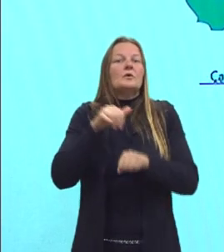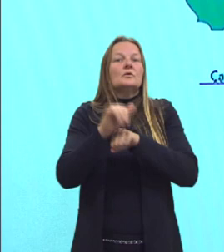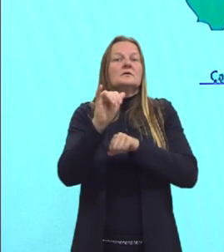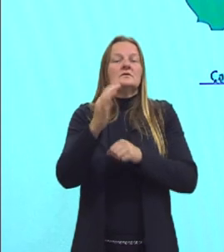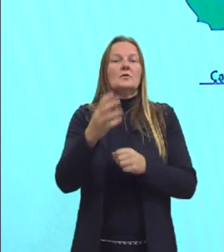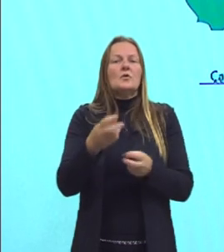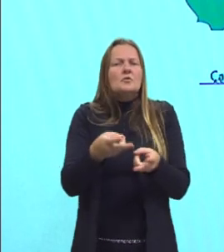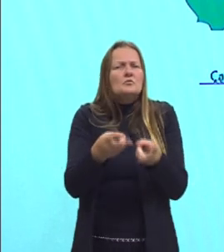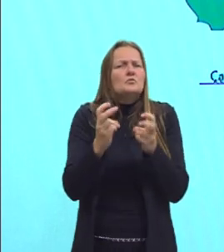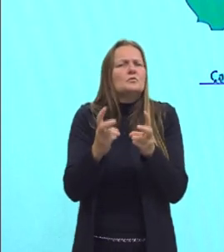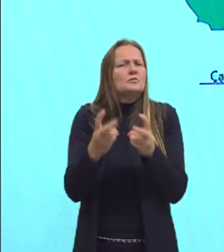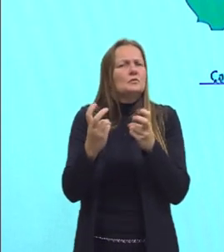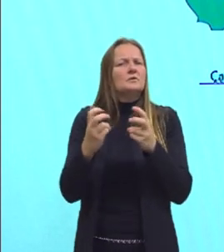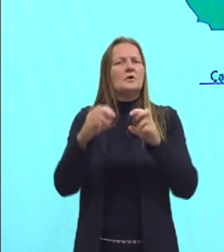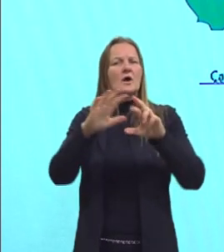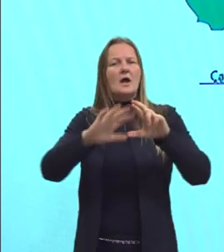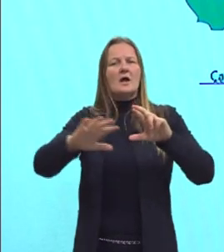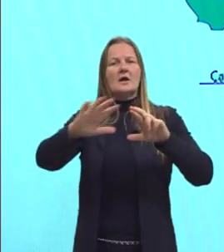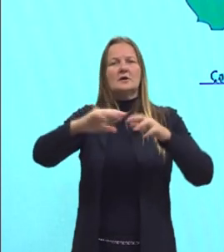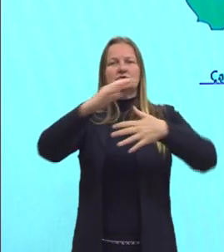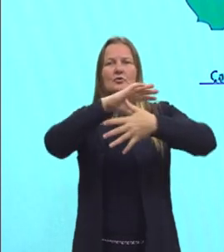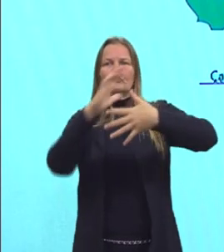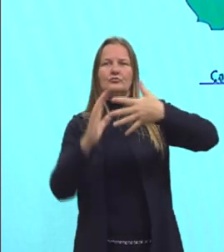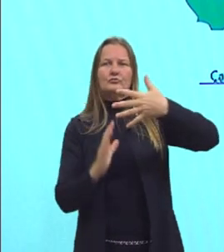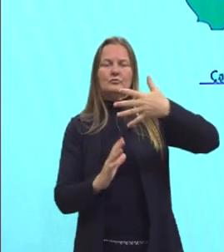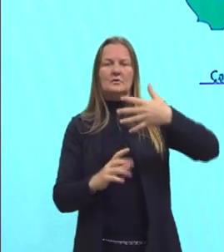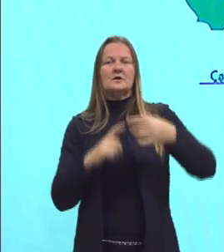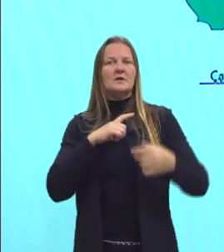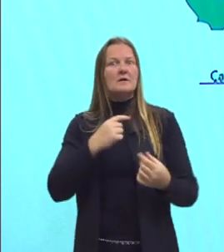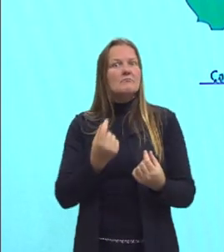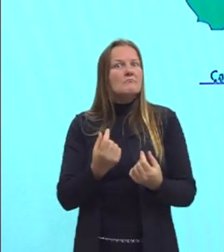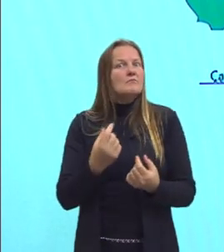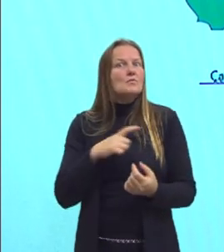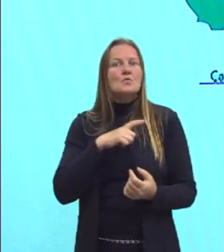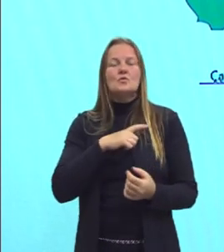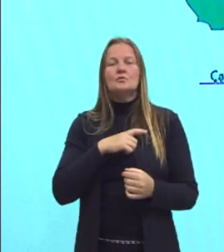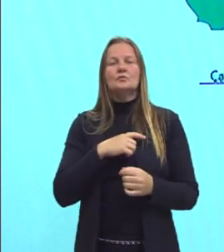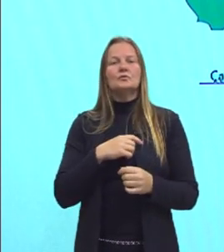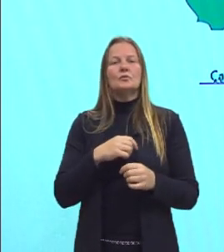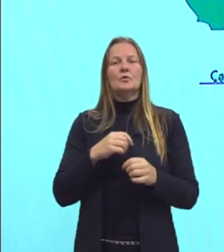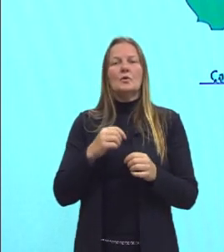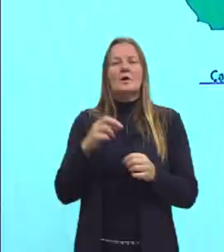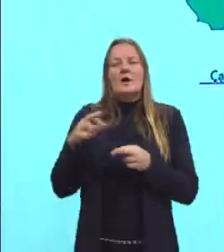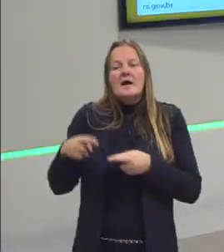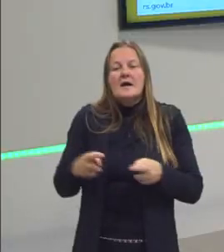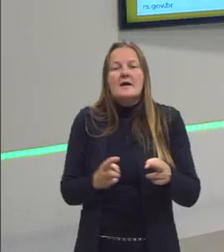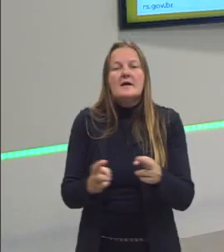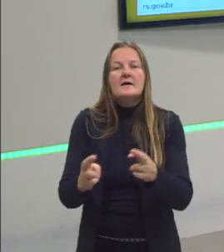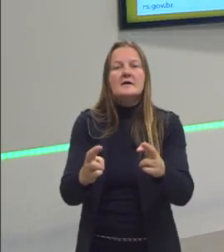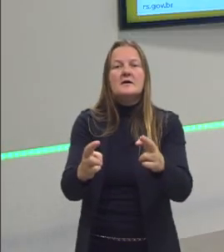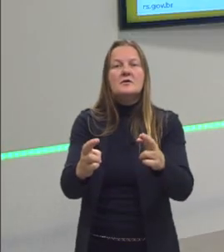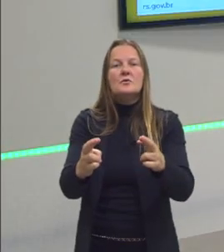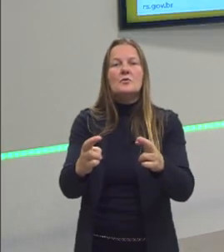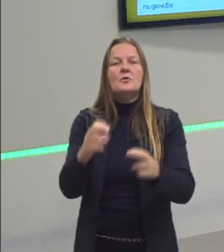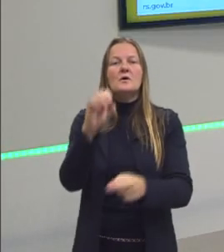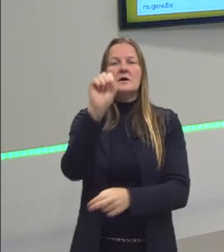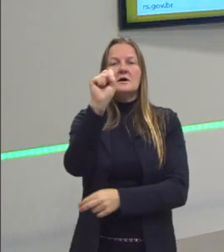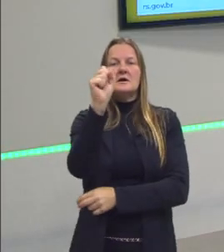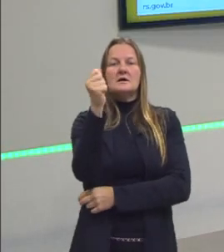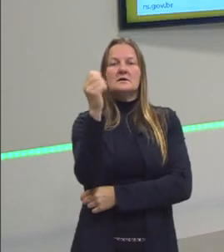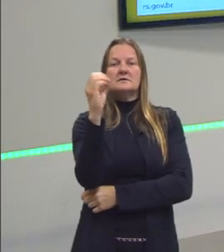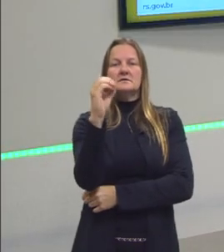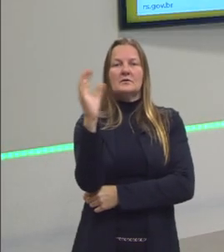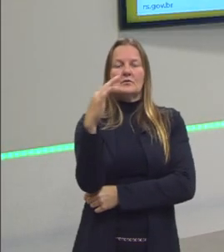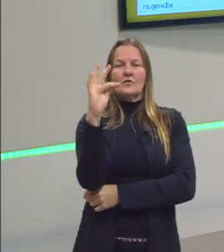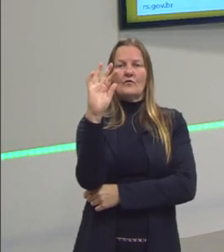dessa exploração dessa região, uma região extremamente rica, passa o Rio São Francisco, certo? Faz parte alguma...